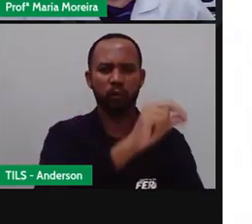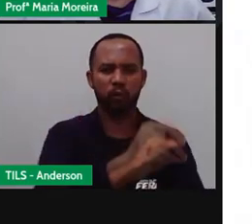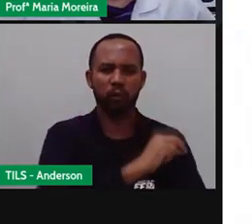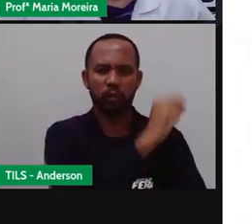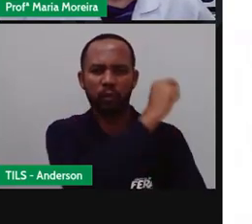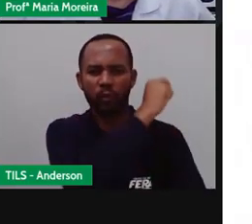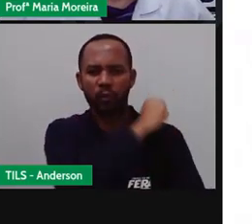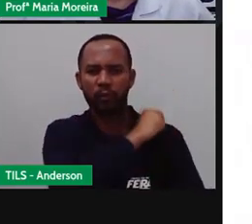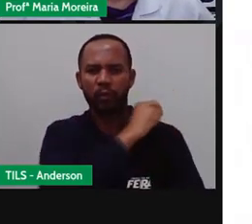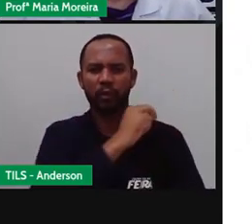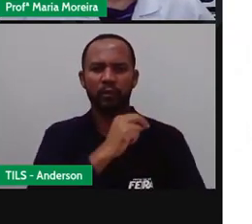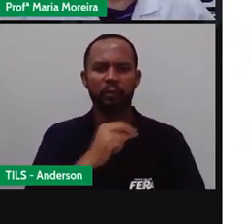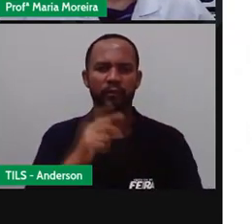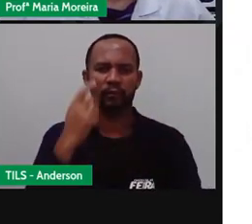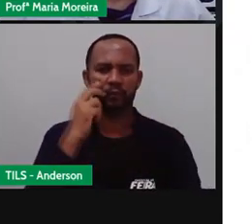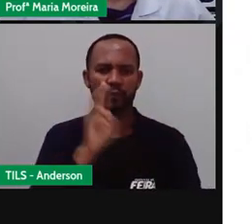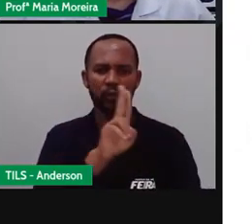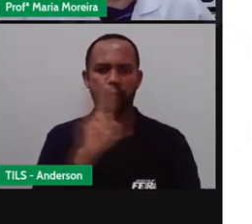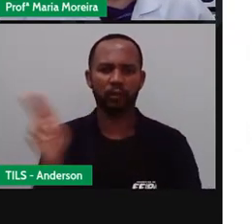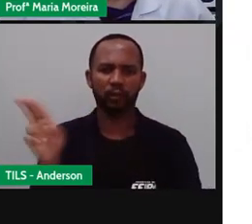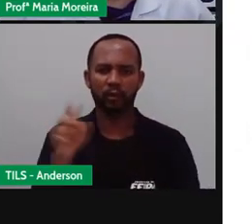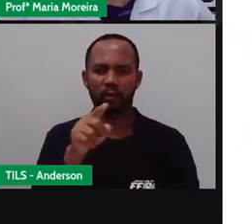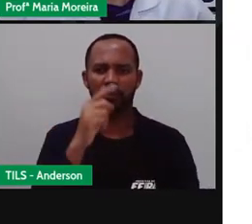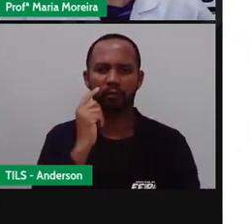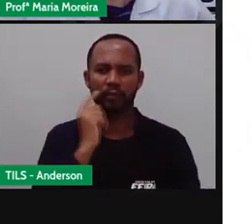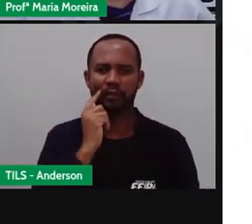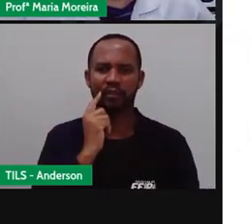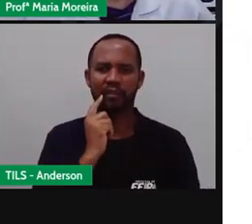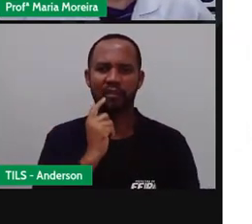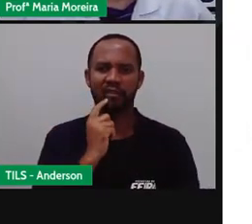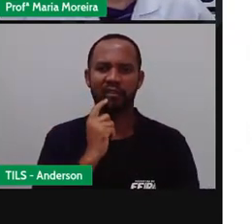Desinteria Amebíase Cólera E